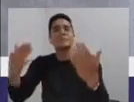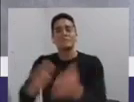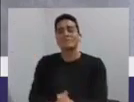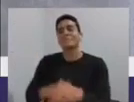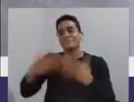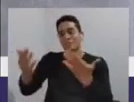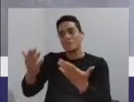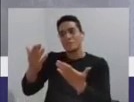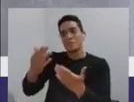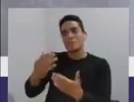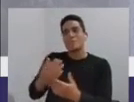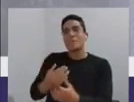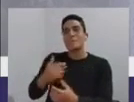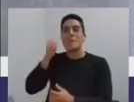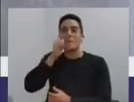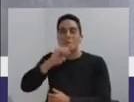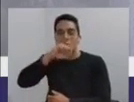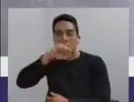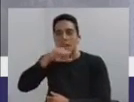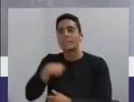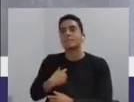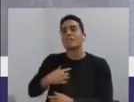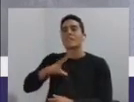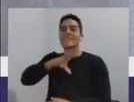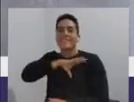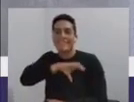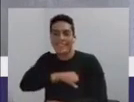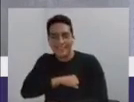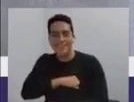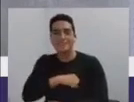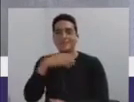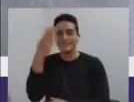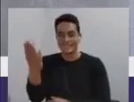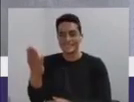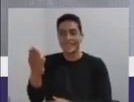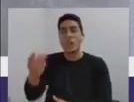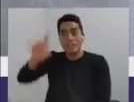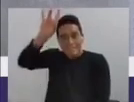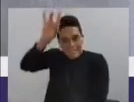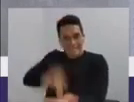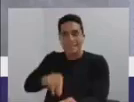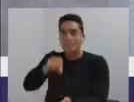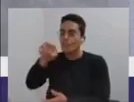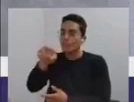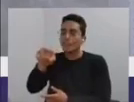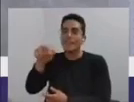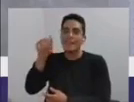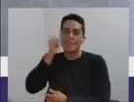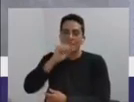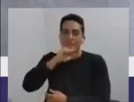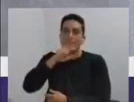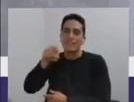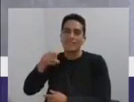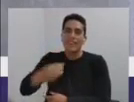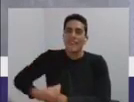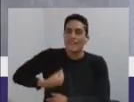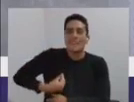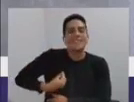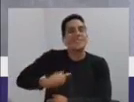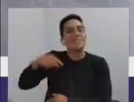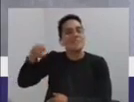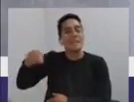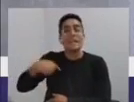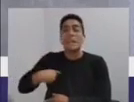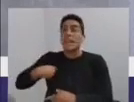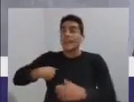um beijão, te amo, pode ter certeza que você é a minha vida, e tudo que eu faço,